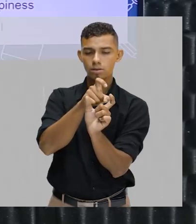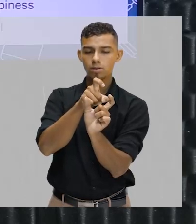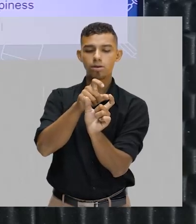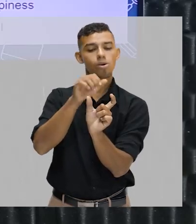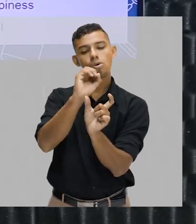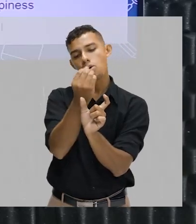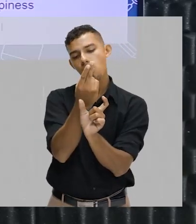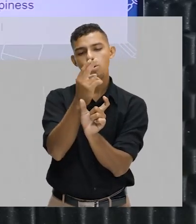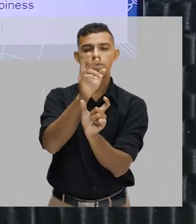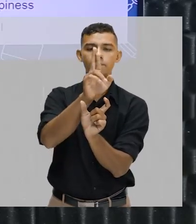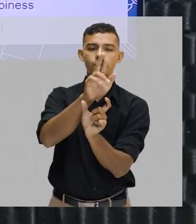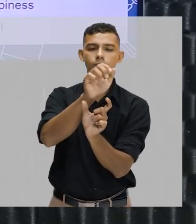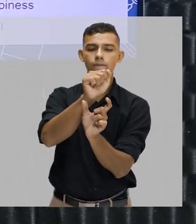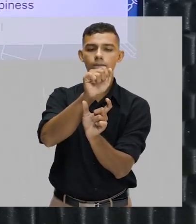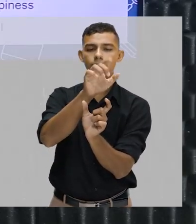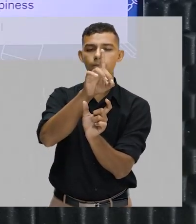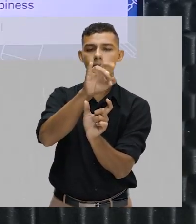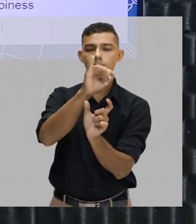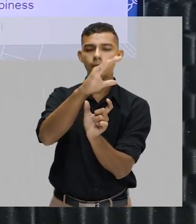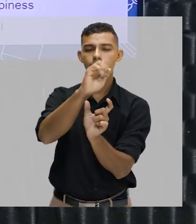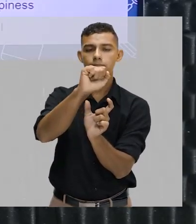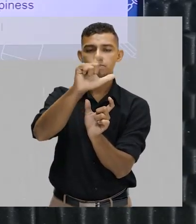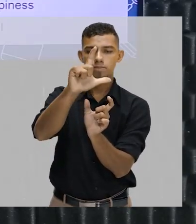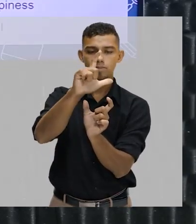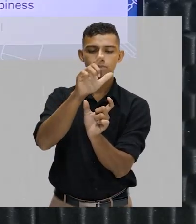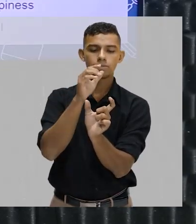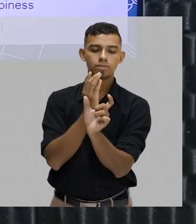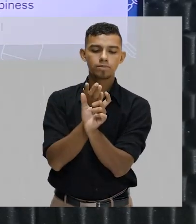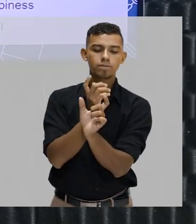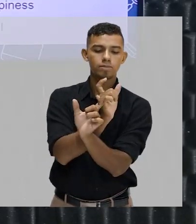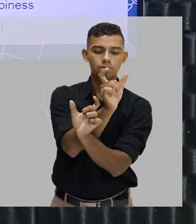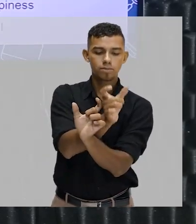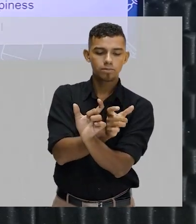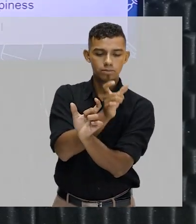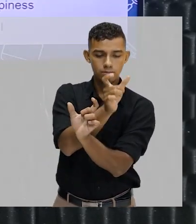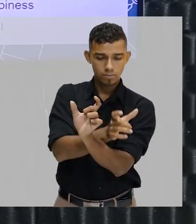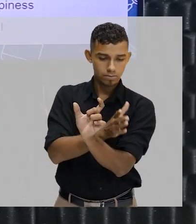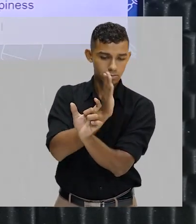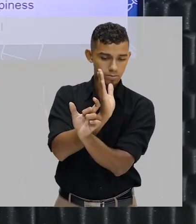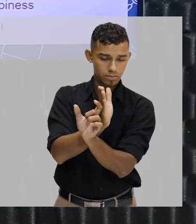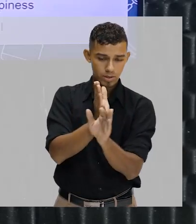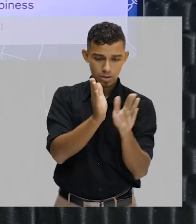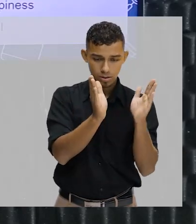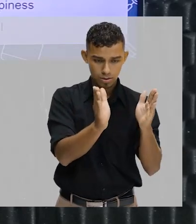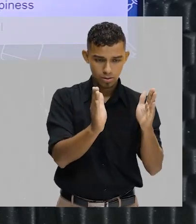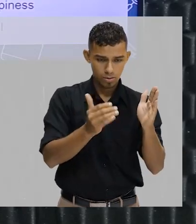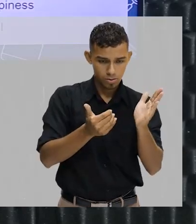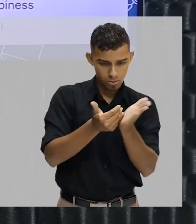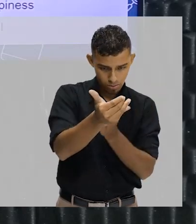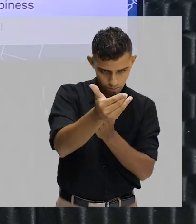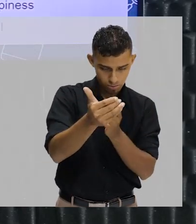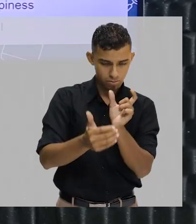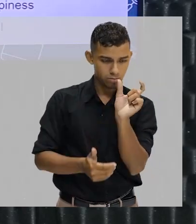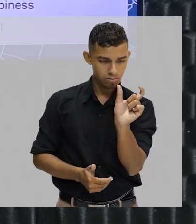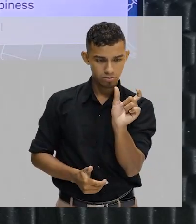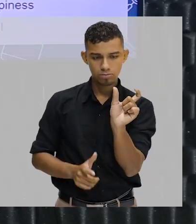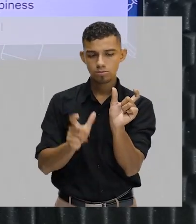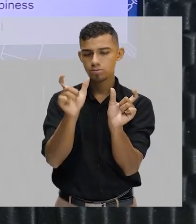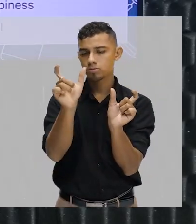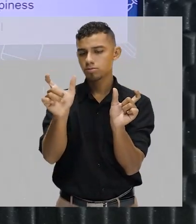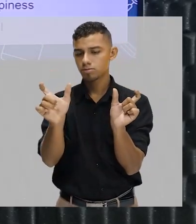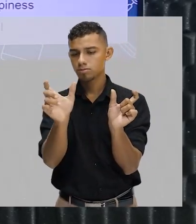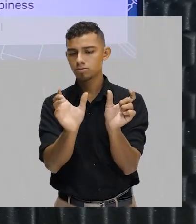radical. Então, nesse caso, eu vou ter prefixos, que são partículas que você utiliza antes, e